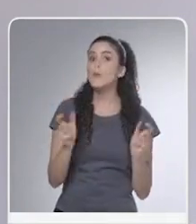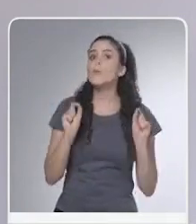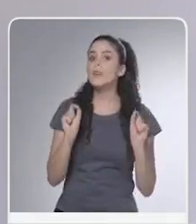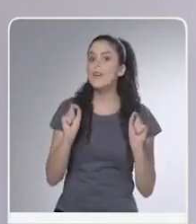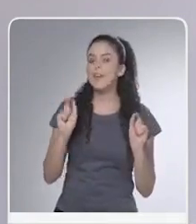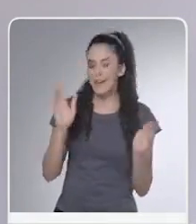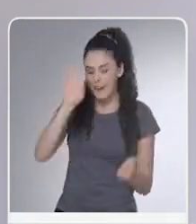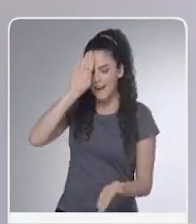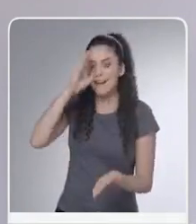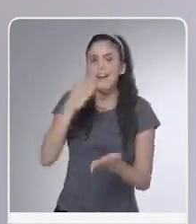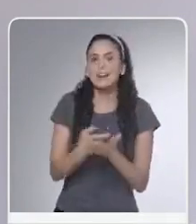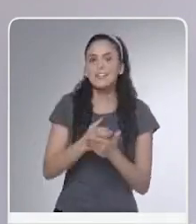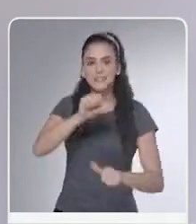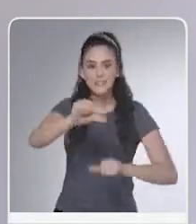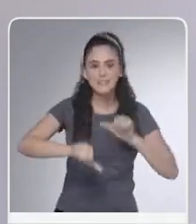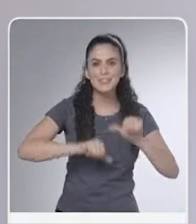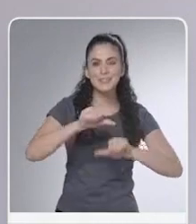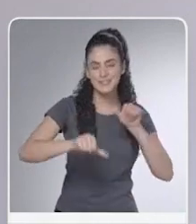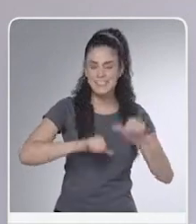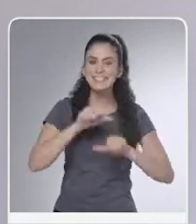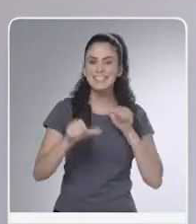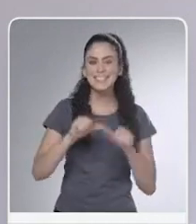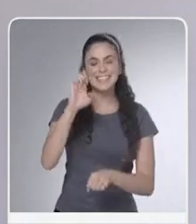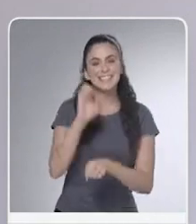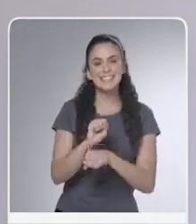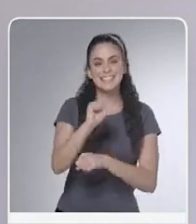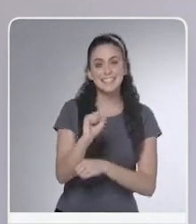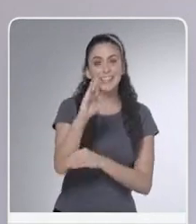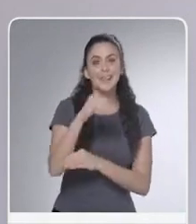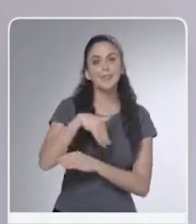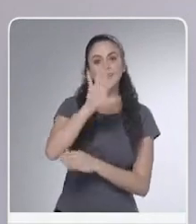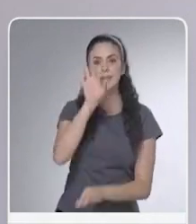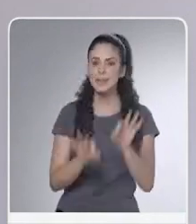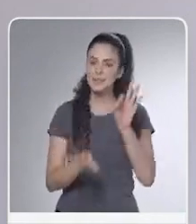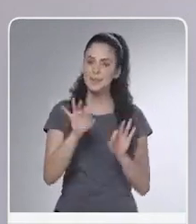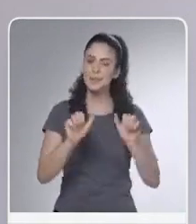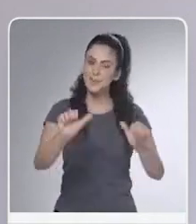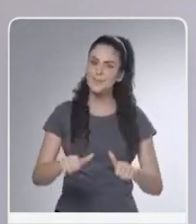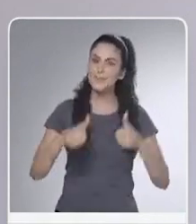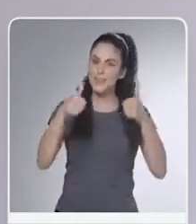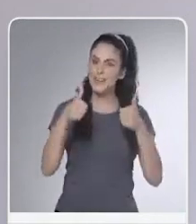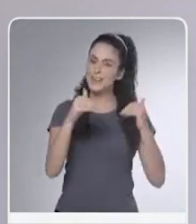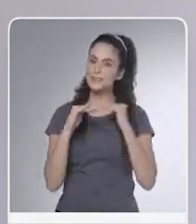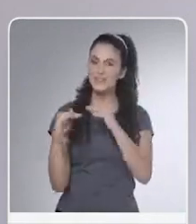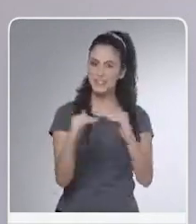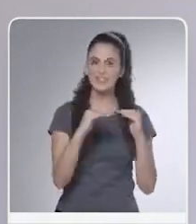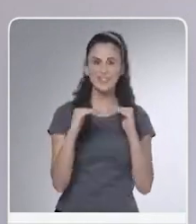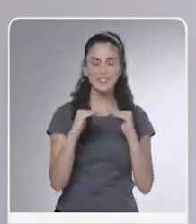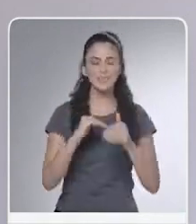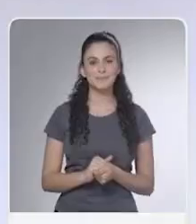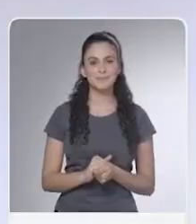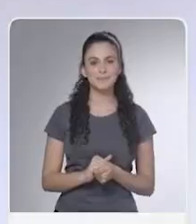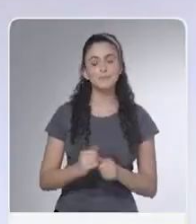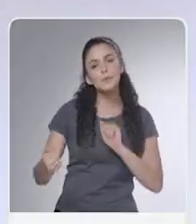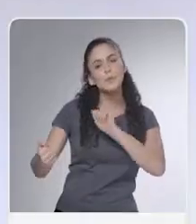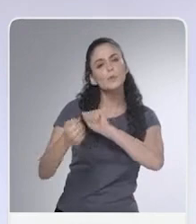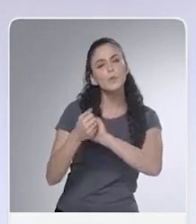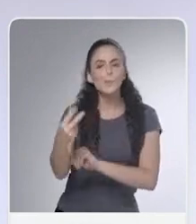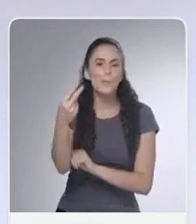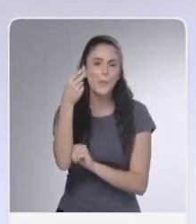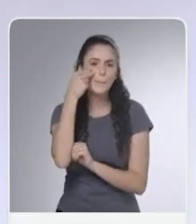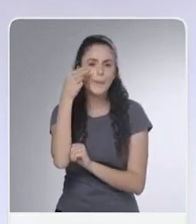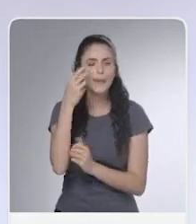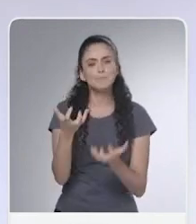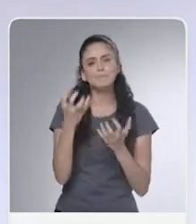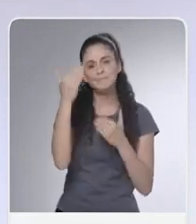e positivo. E mostraram que acreditam em um Estado mais justo e melhor para todos. Eu e a Bia